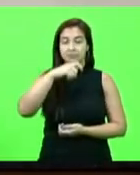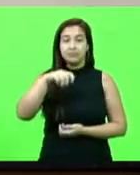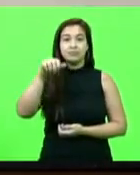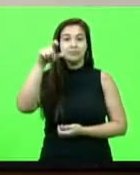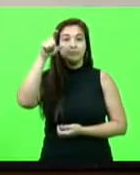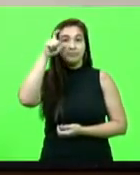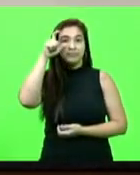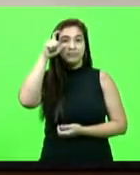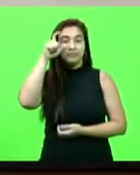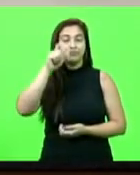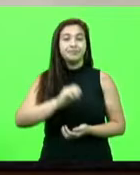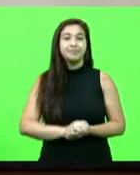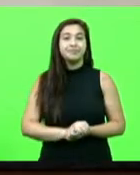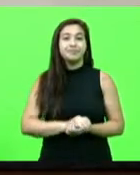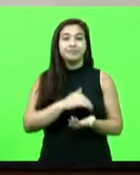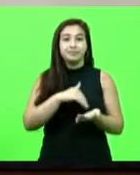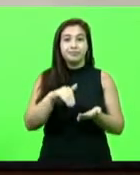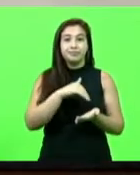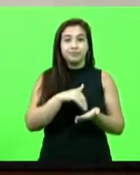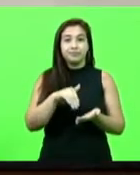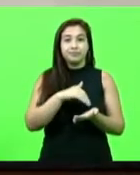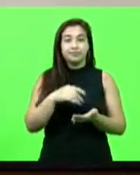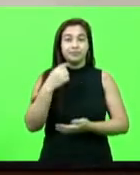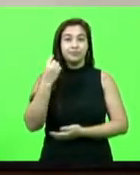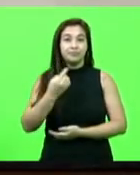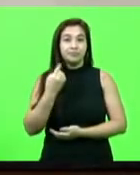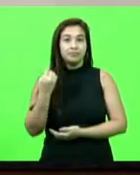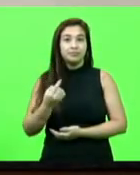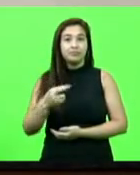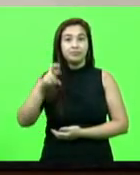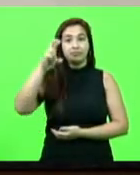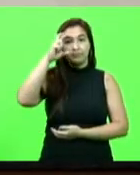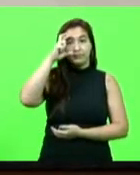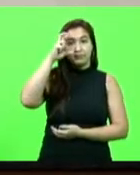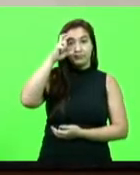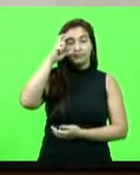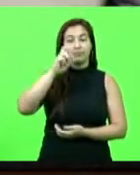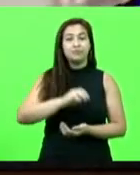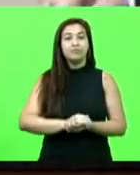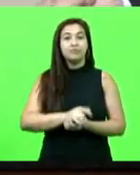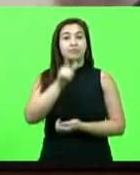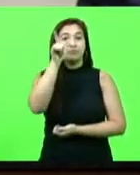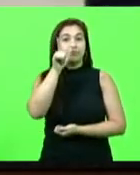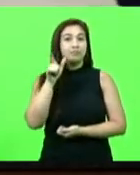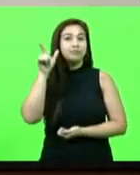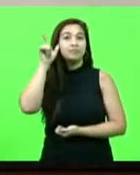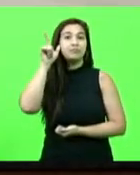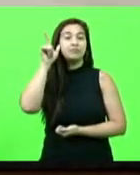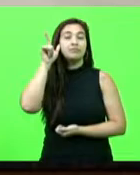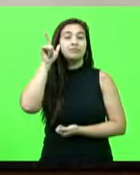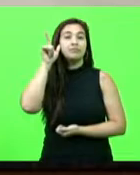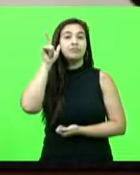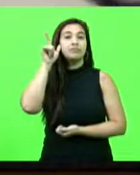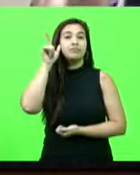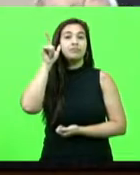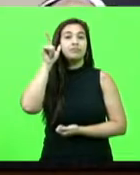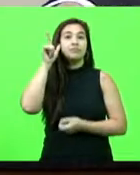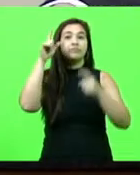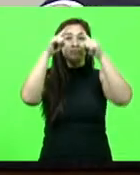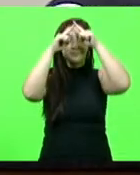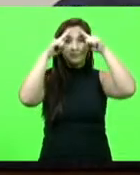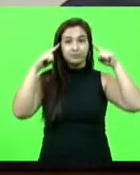Secretarias, deputados Ricardo Alba, Laércio Schuster e Neudir Saret.